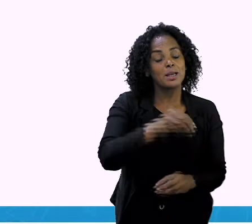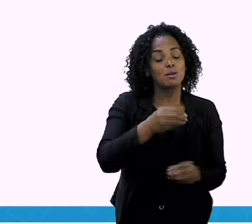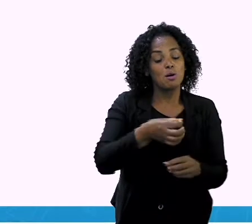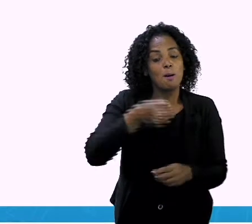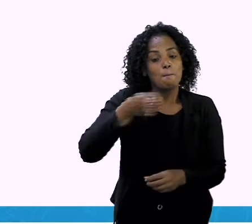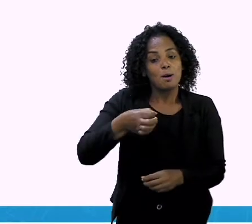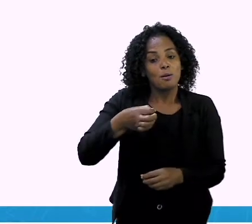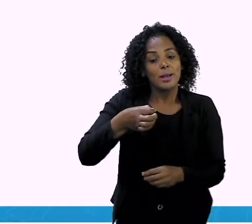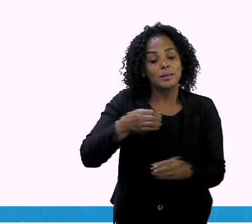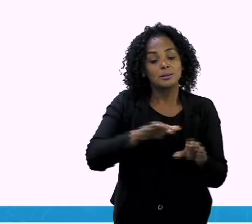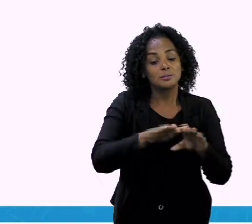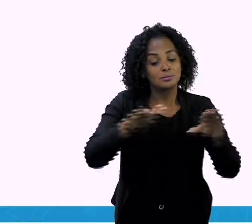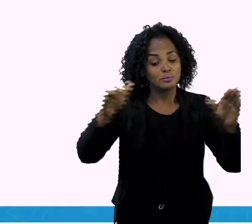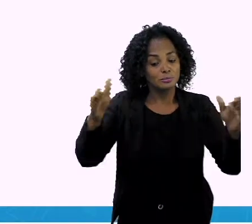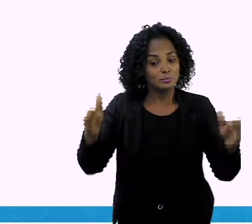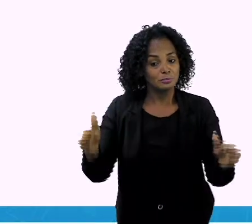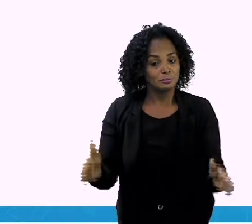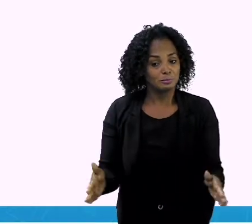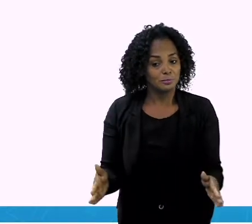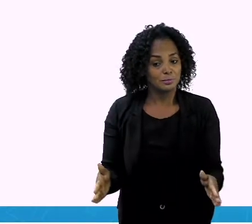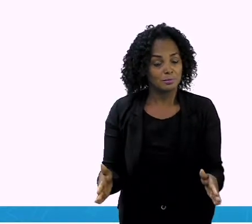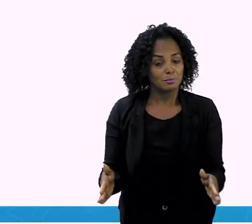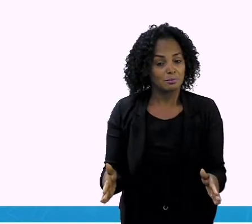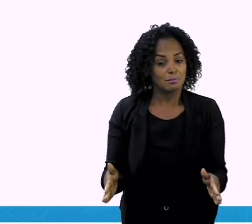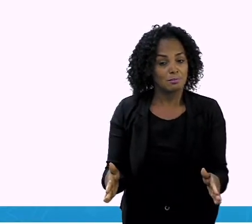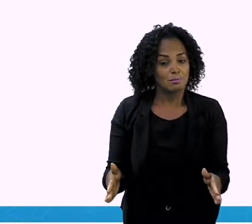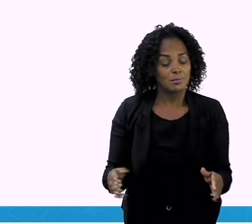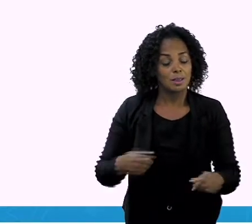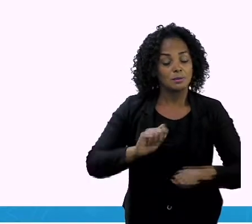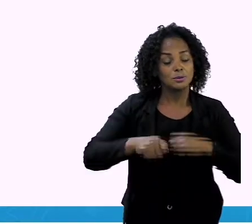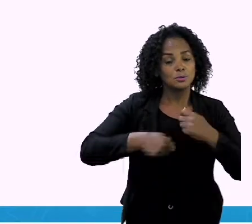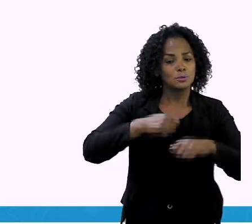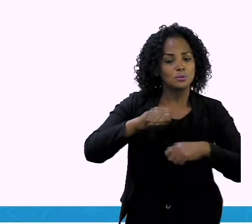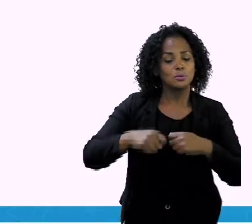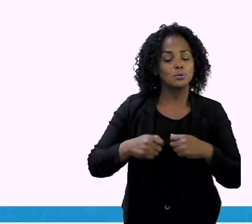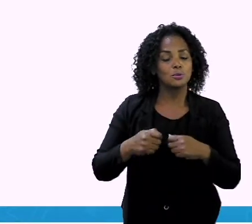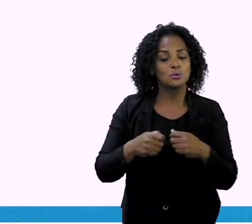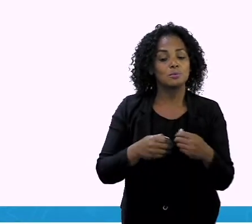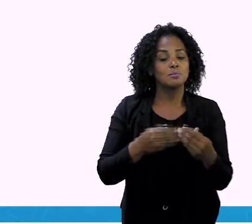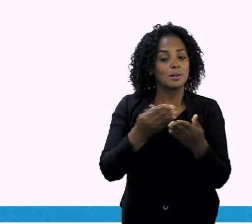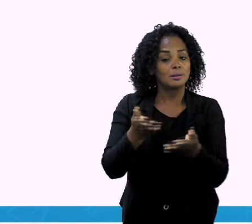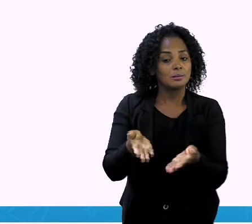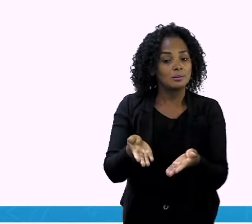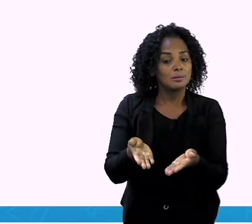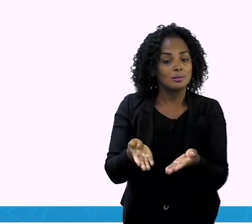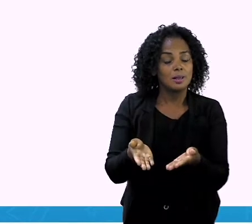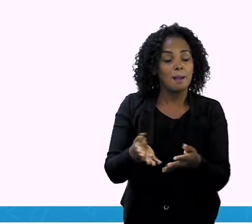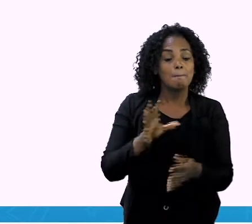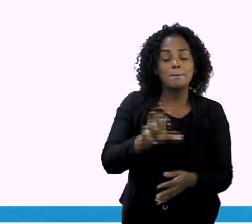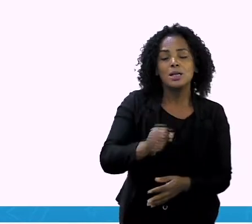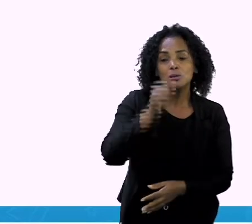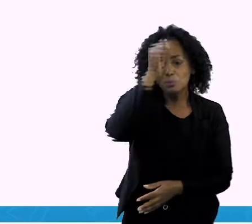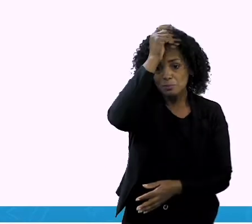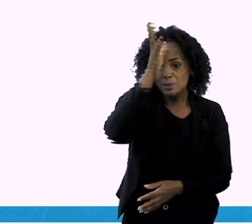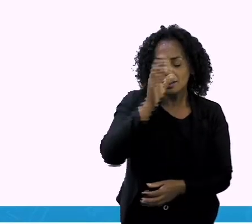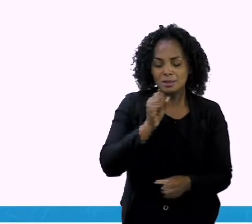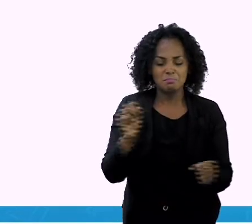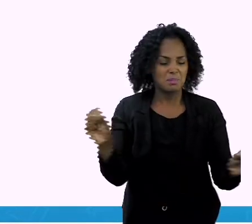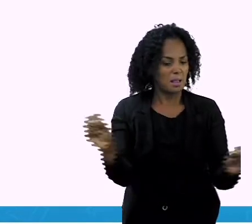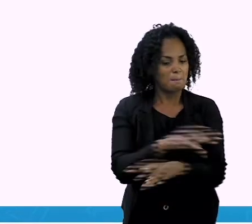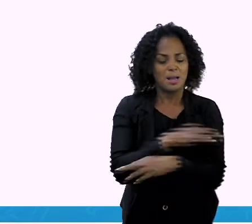Está aí seu troco, menino. E pegou a galinha para acabar com a confusão.